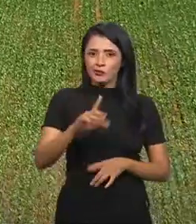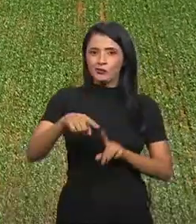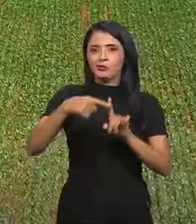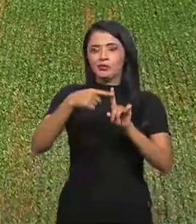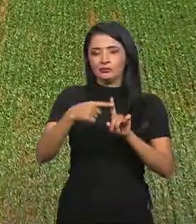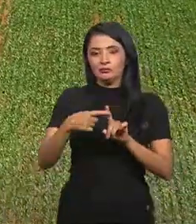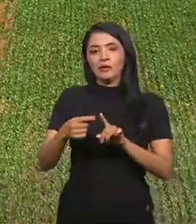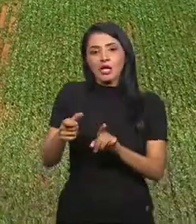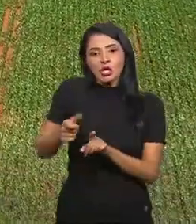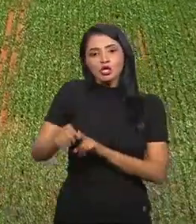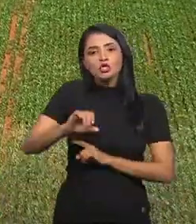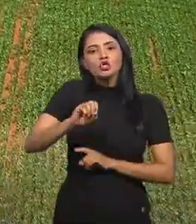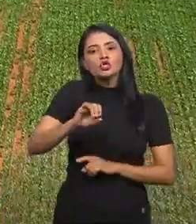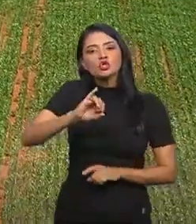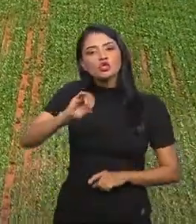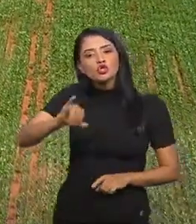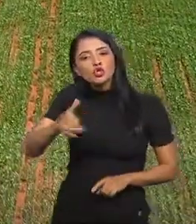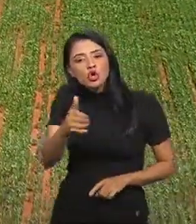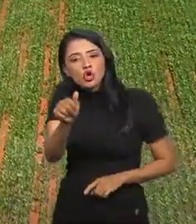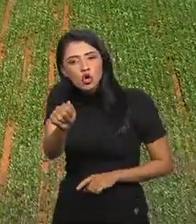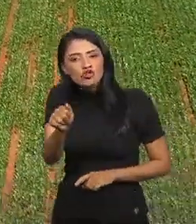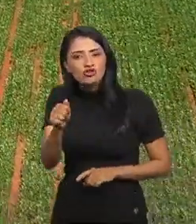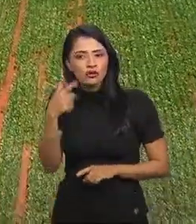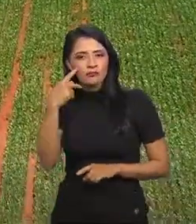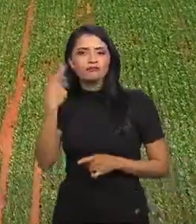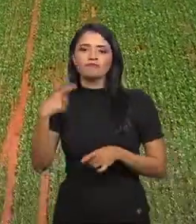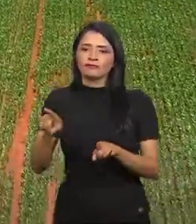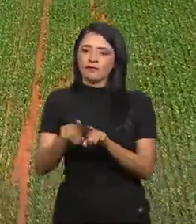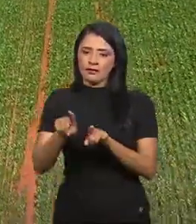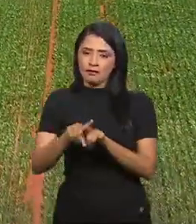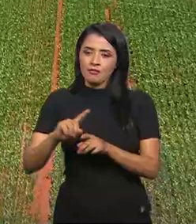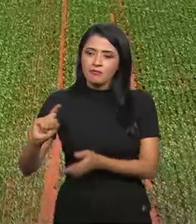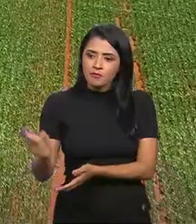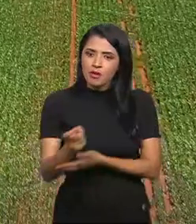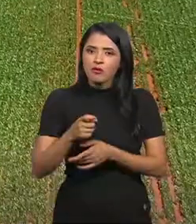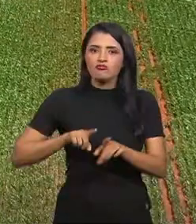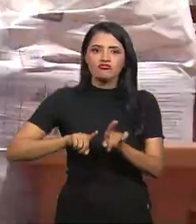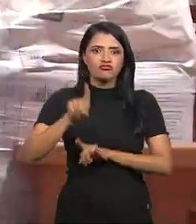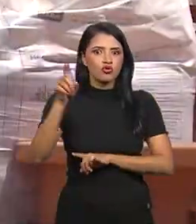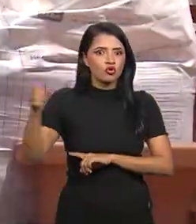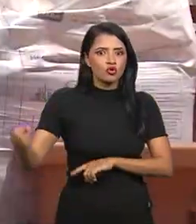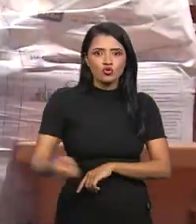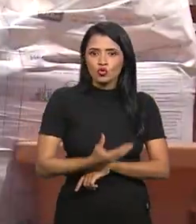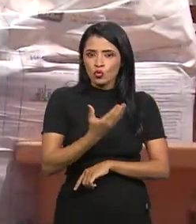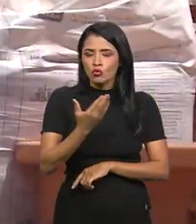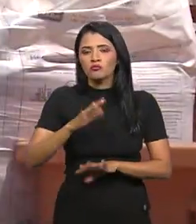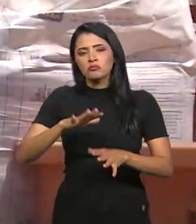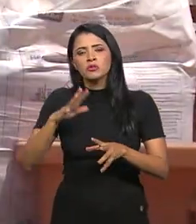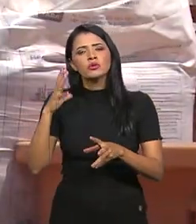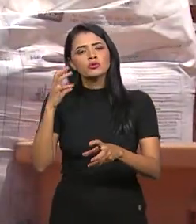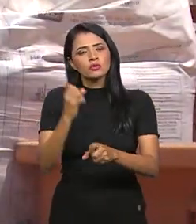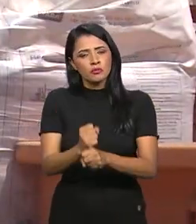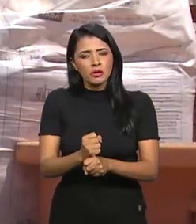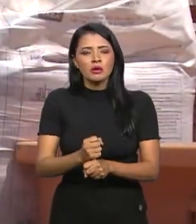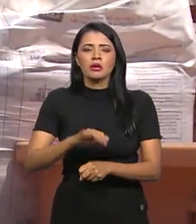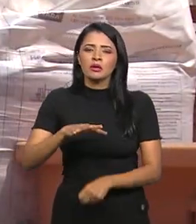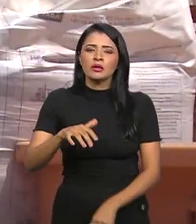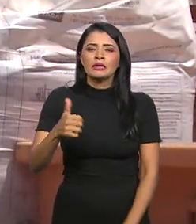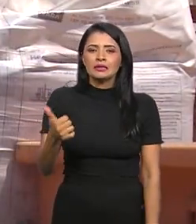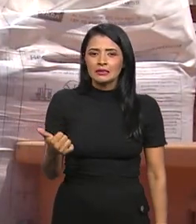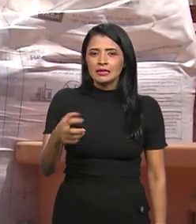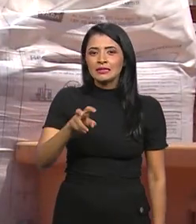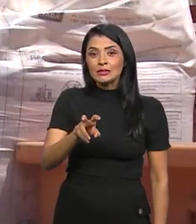produção de soja, segundo o levantamento da Conab, também terá um novo recorde. Está estimada em torno de